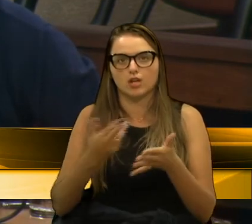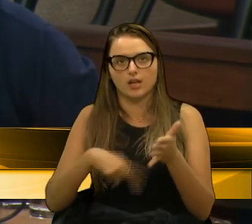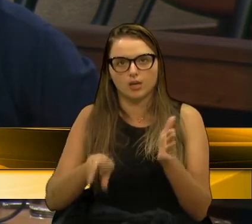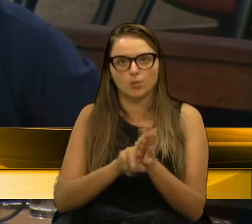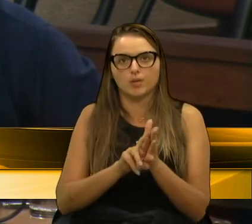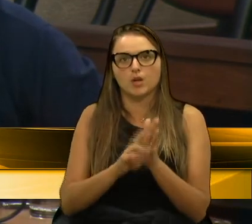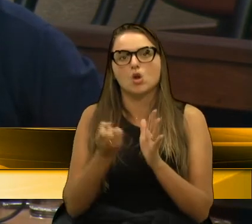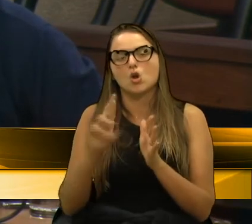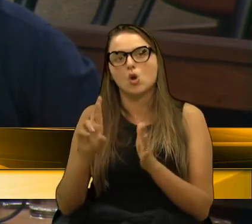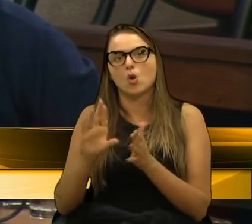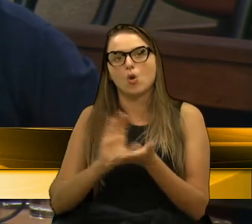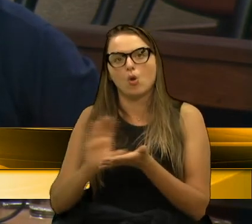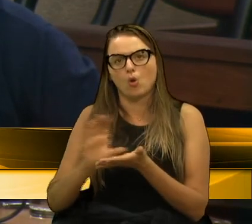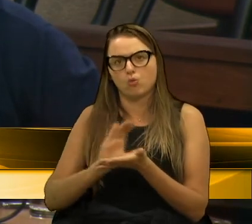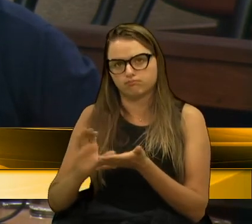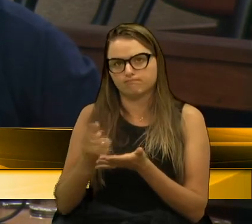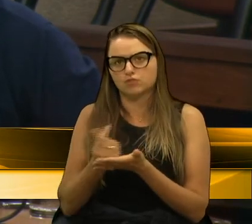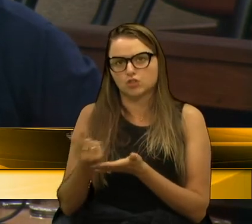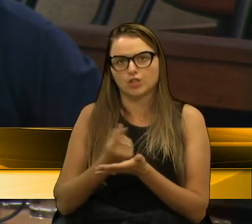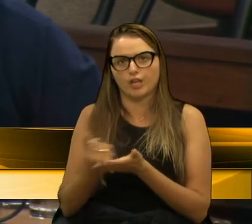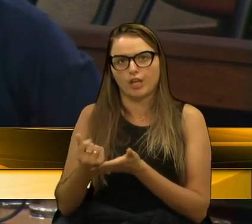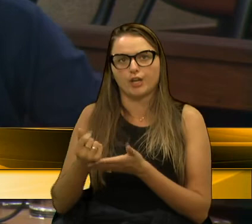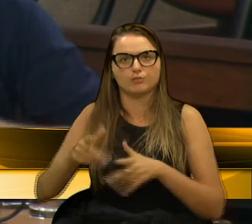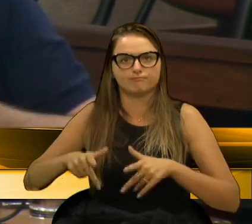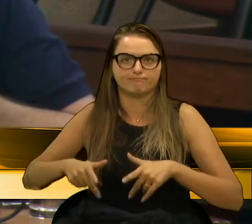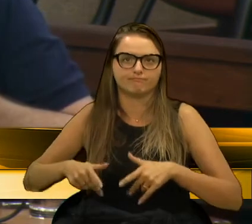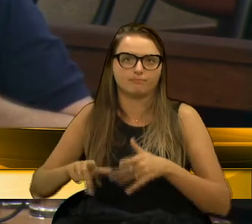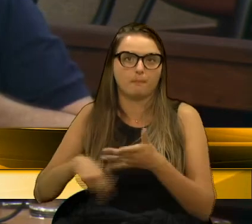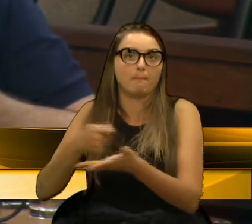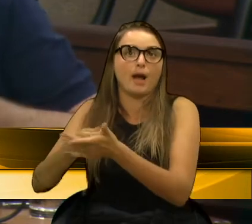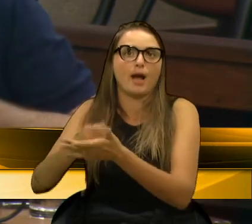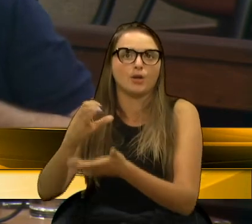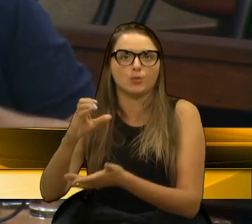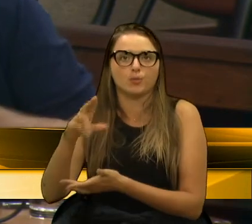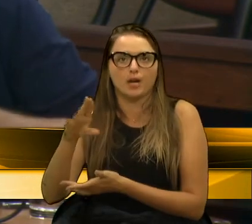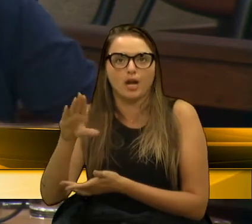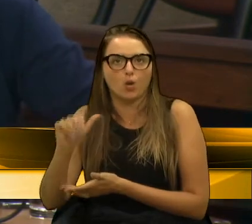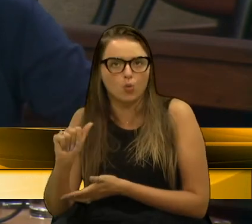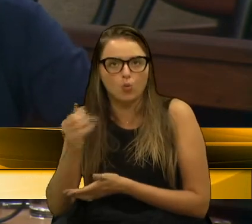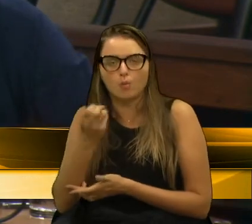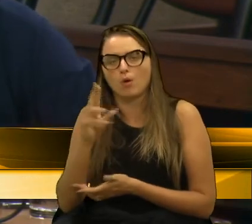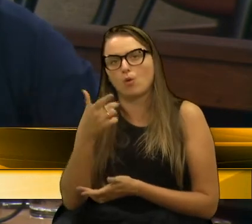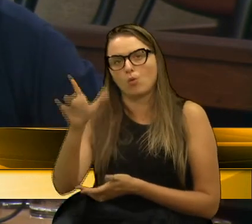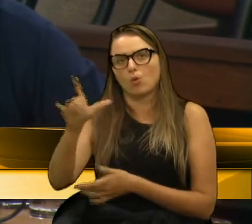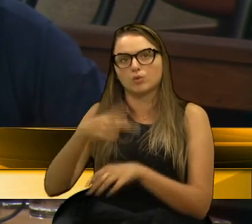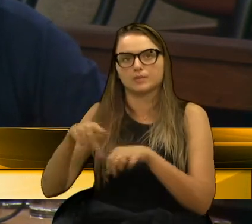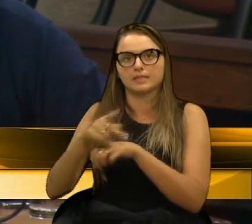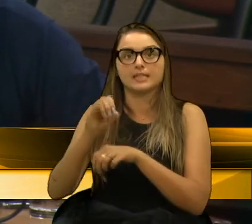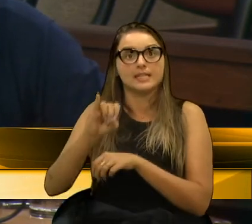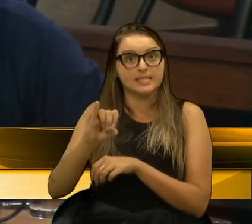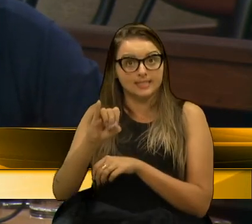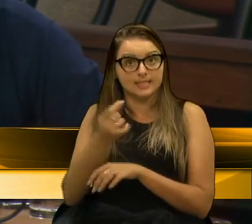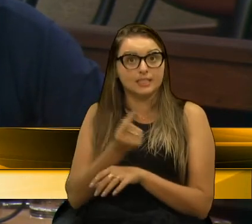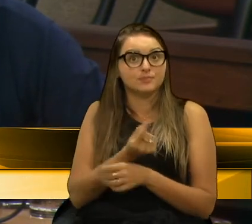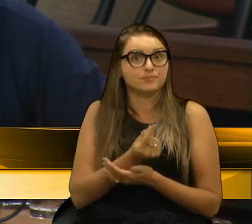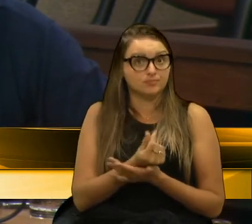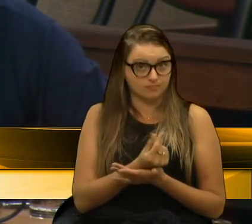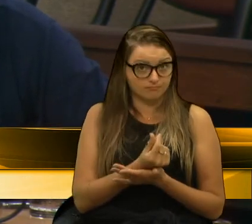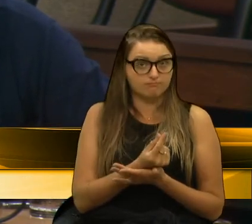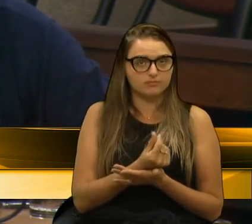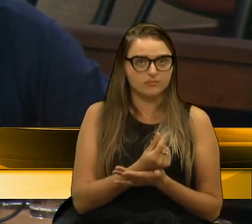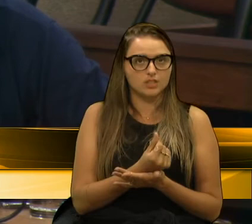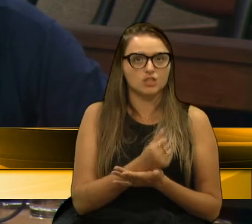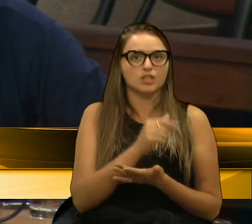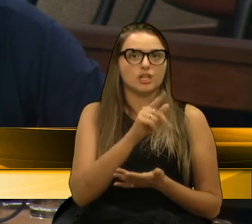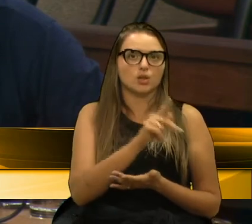em dinheiros enviados para outros países, como Cuba, entre outros países que a gente sabe. Quem sabe se esse dinheiro tivesse no